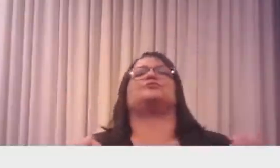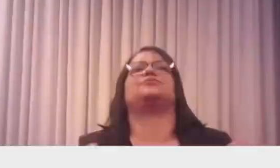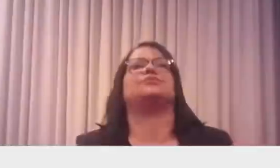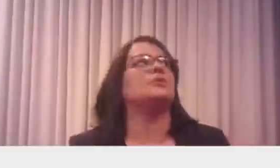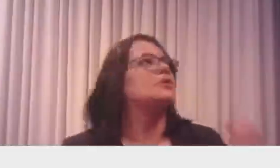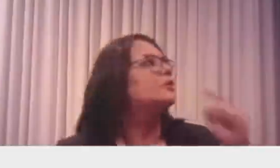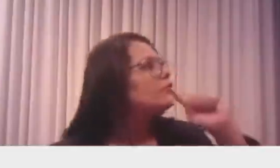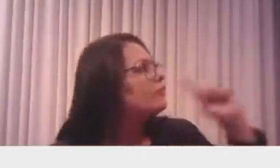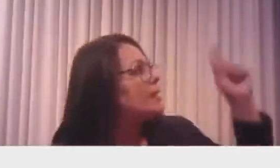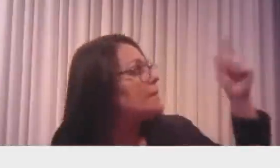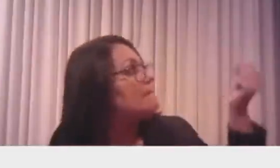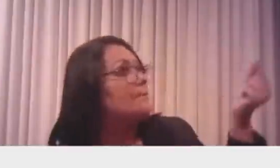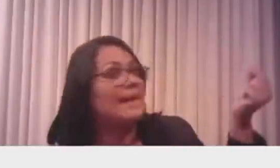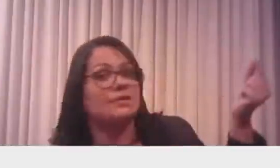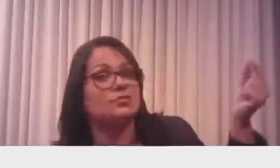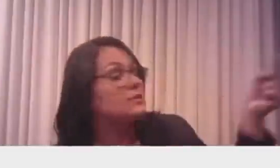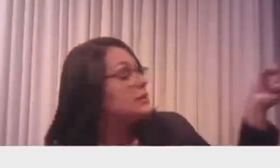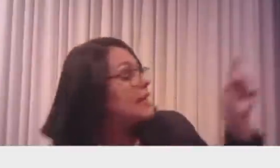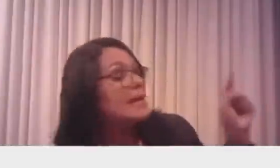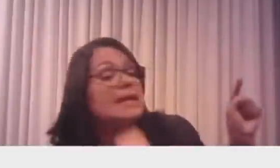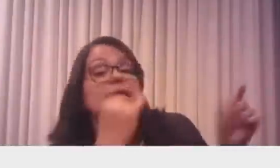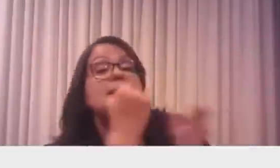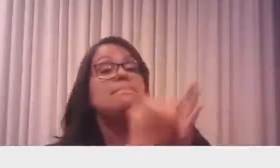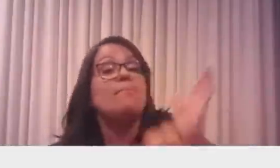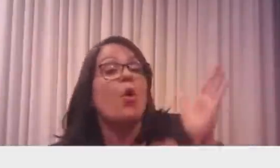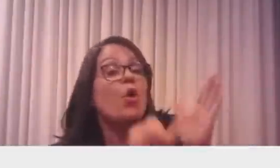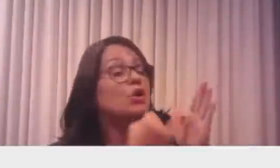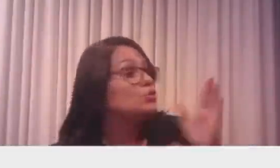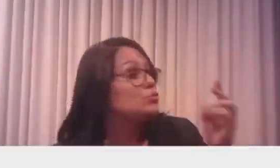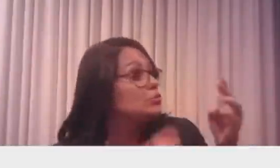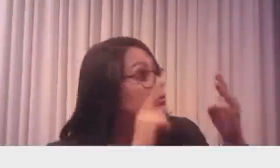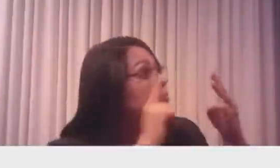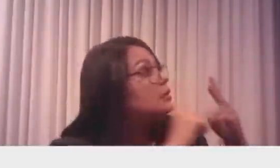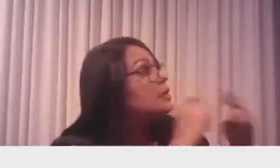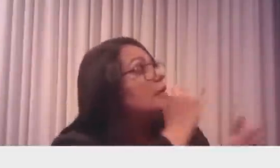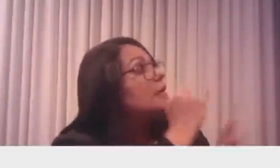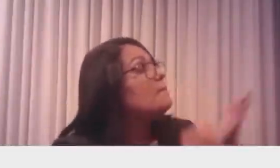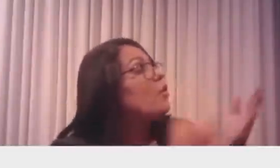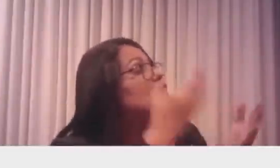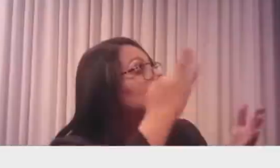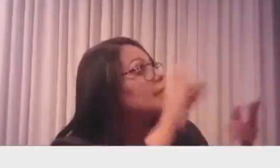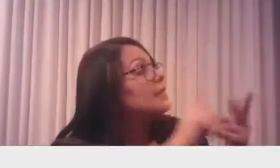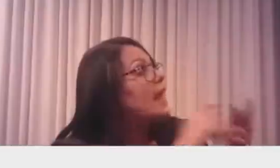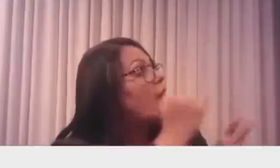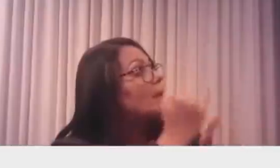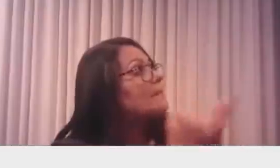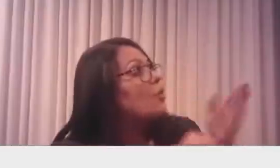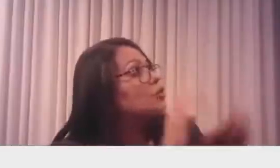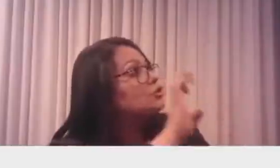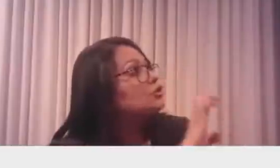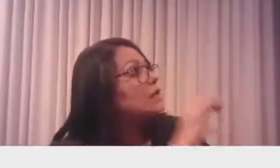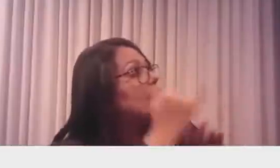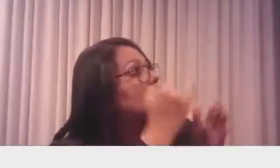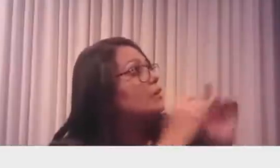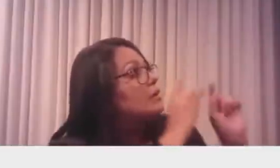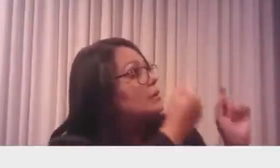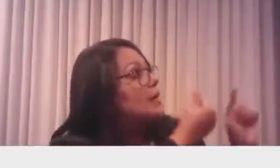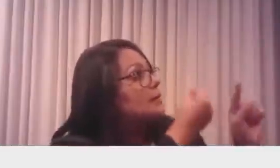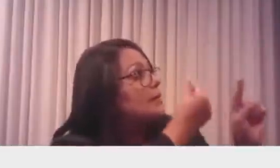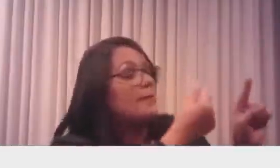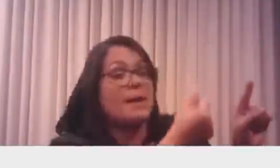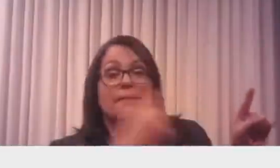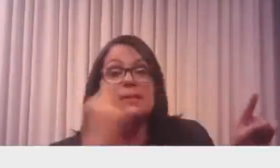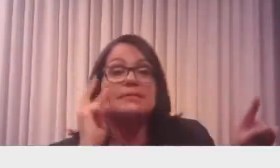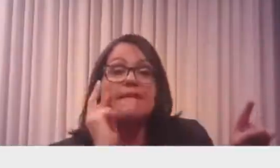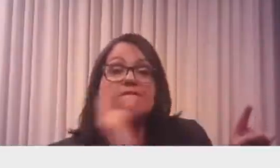O imposto federal, desde janeiro de 2019, quando eu assumi, é exatamente o mesmo valor para a gasolina, para o diesel e para álcool.